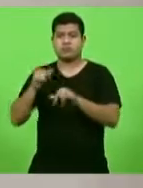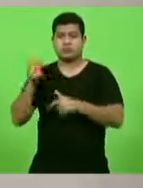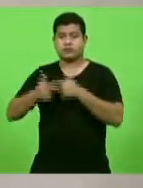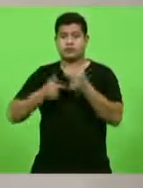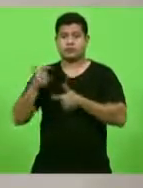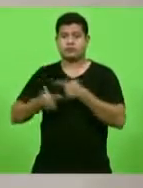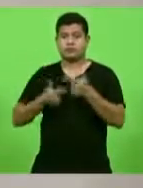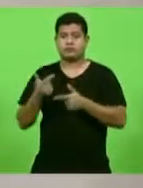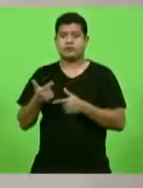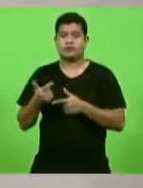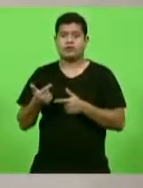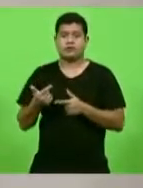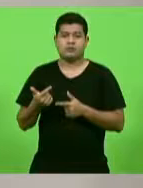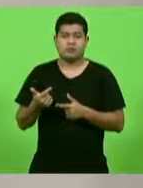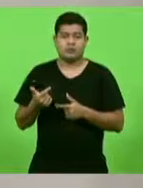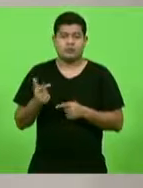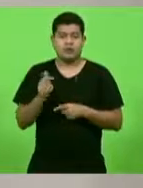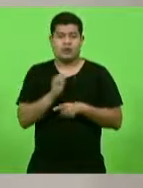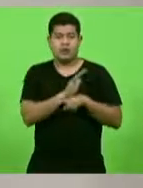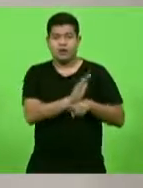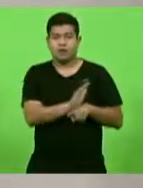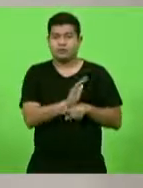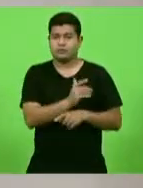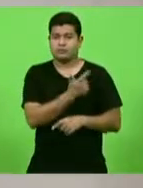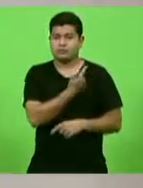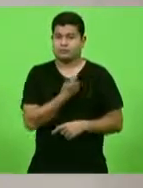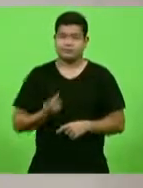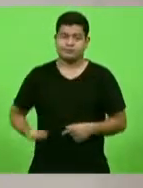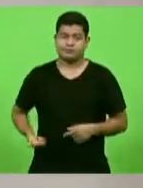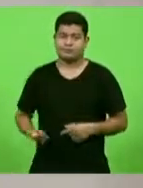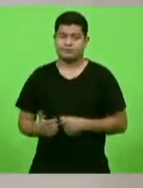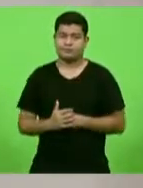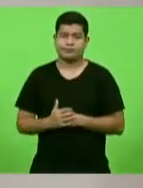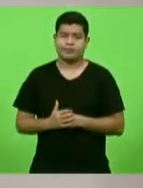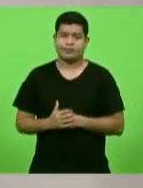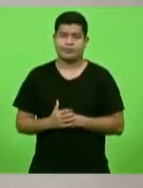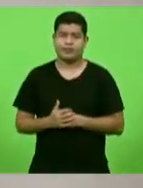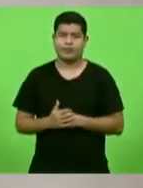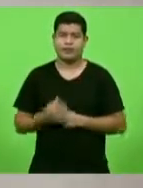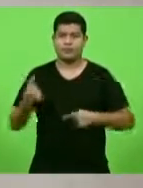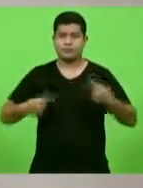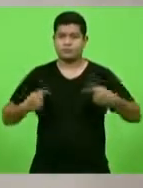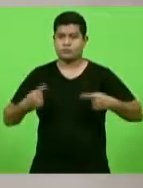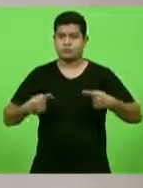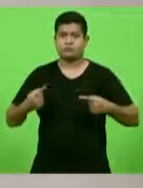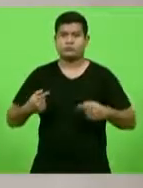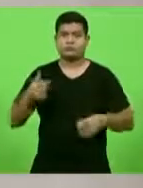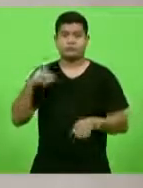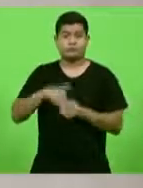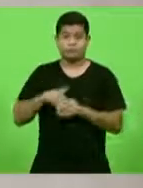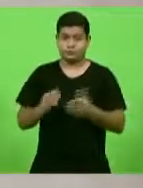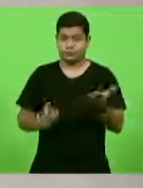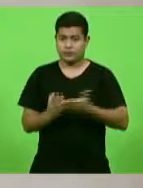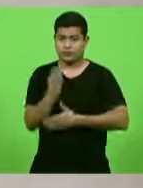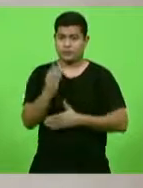publicitários. em discussão. Em votação. Aprovado.